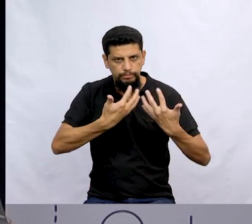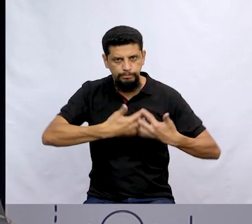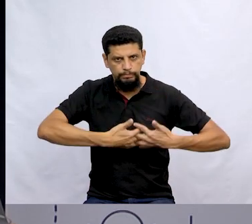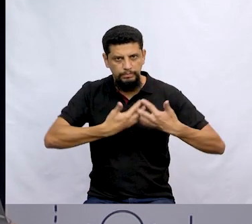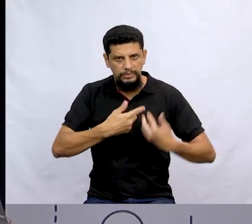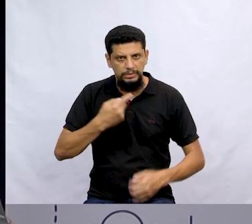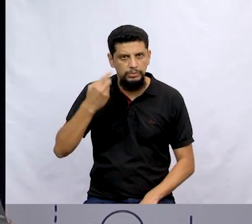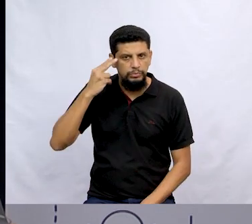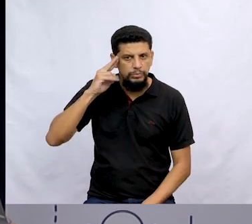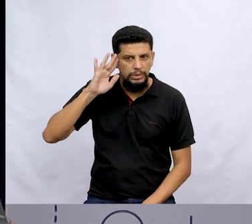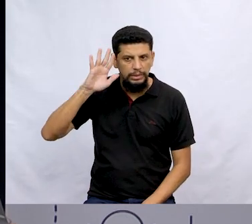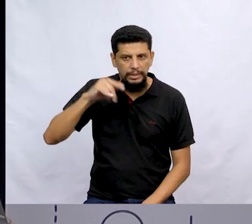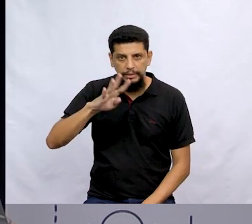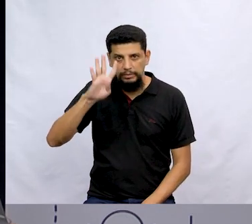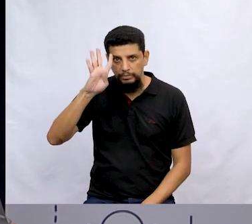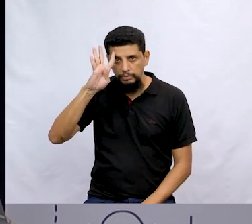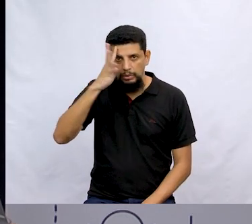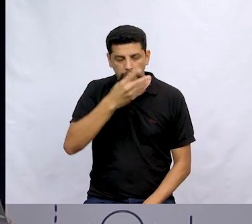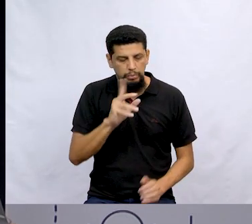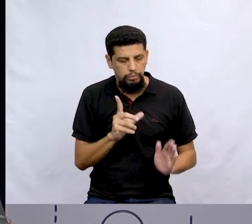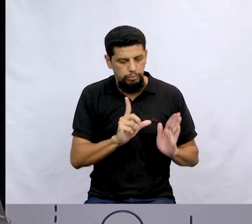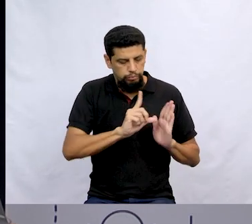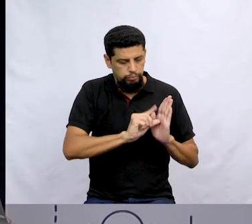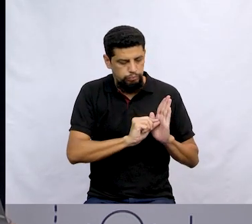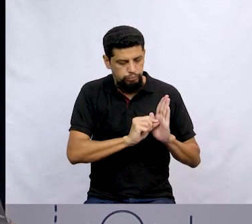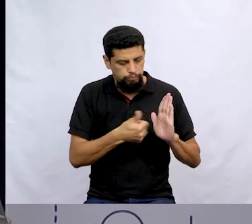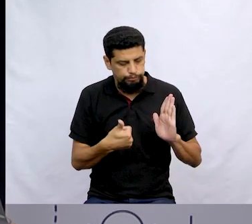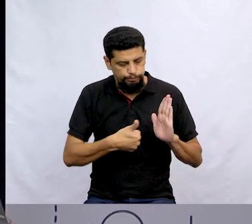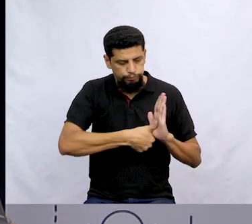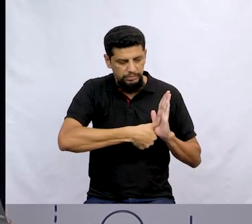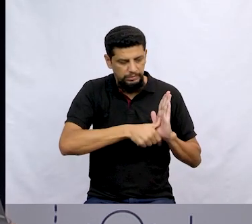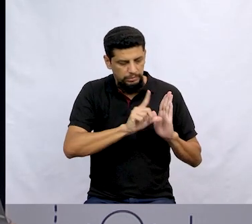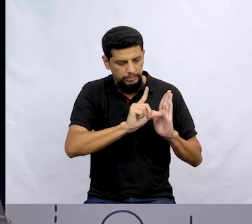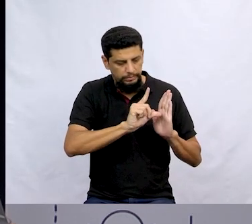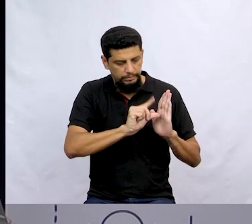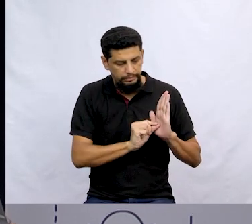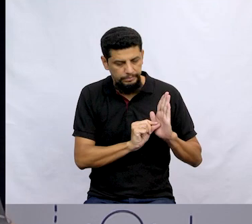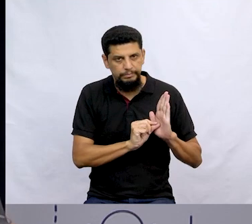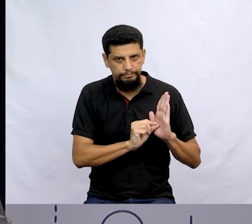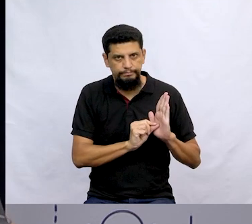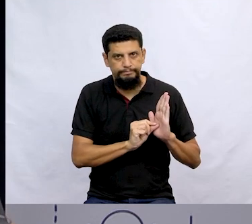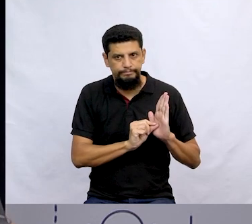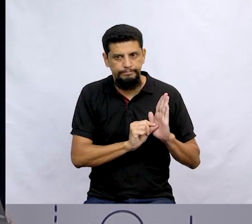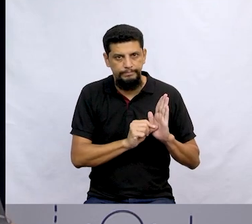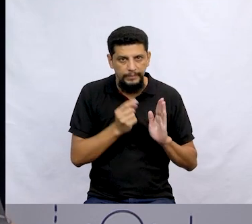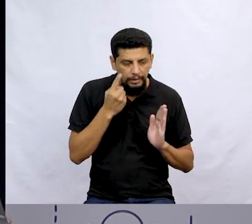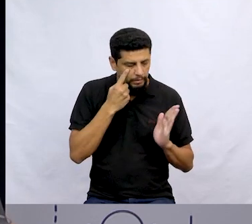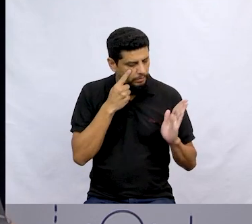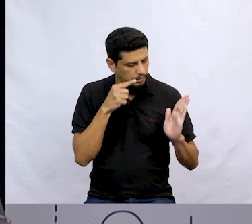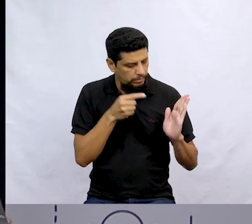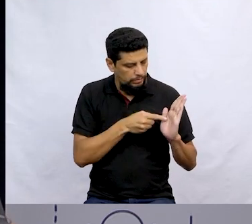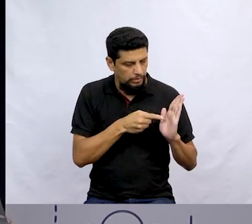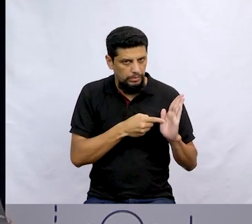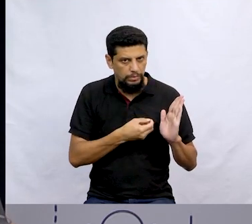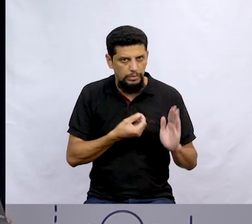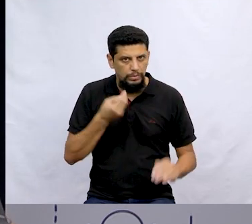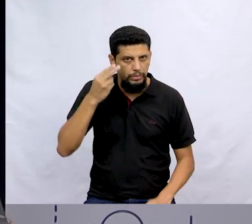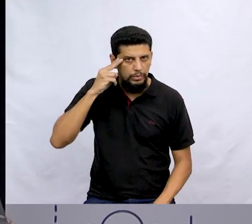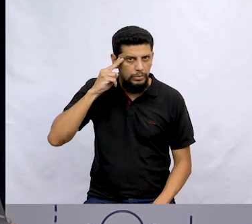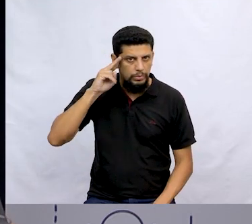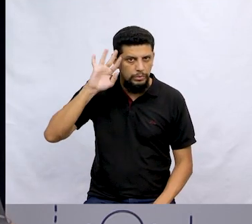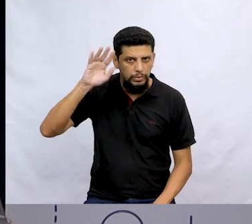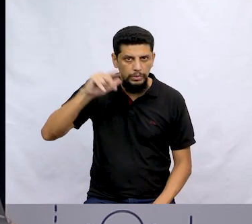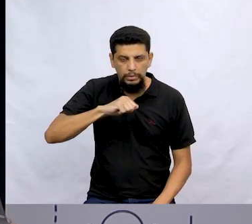O que ele fez, então? Ele resolveu desligar a máquina. Ao desligar a máquina, ele viu lá. Lá estava o sonho do